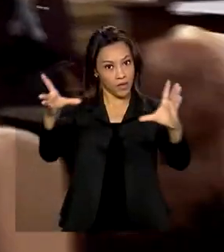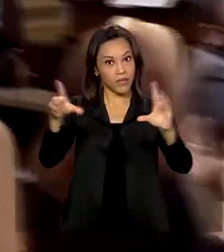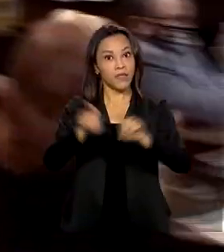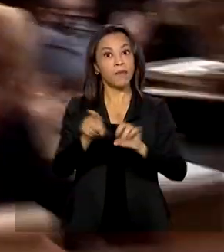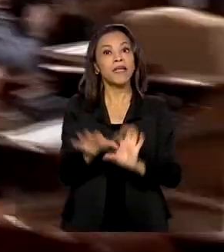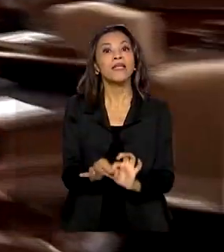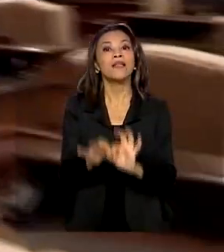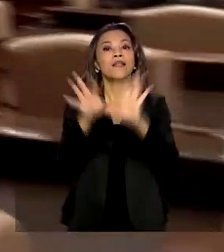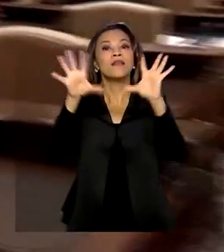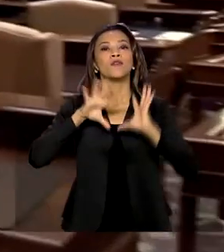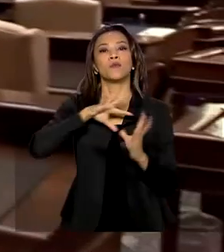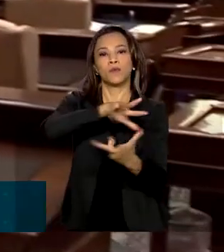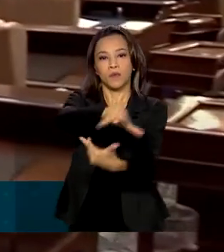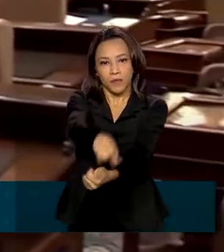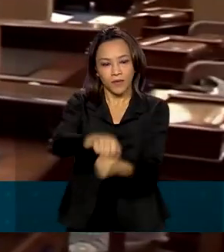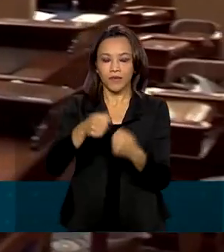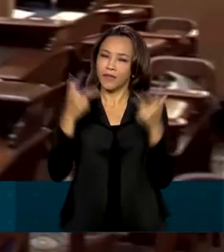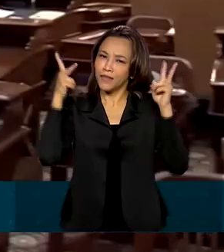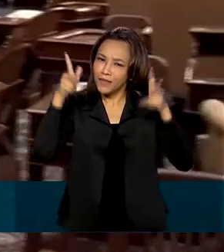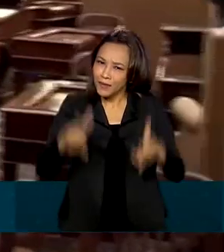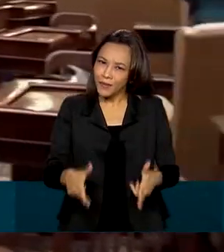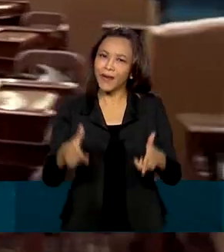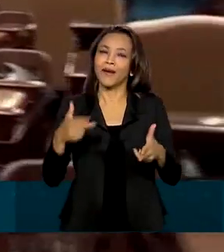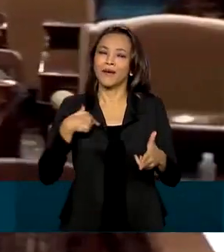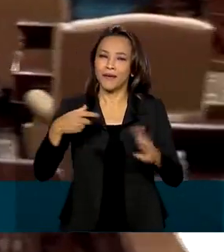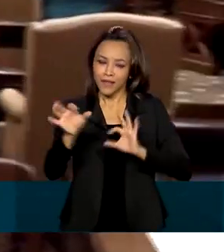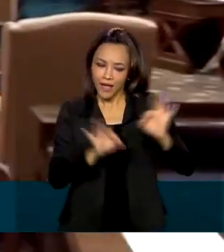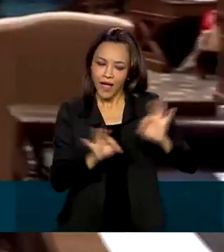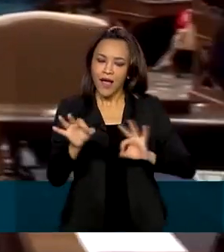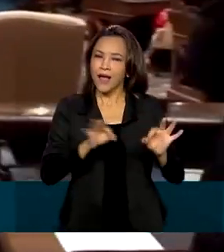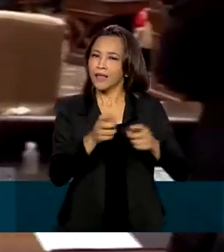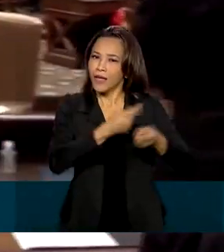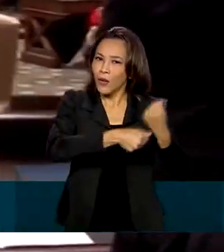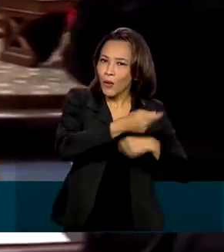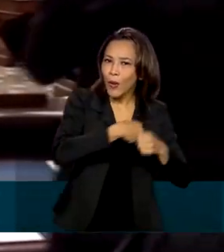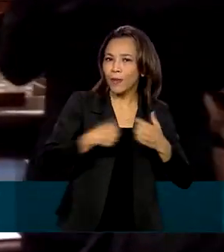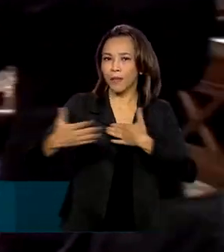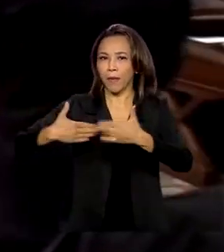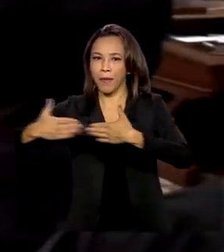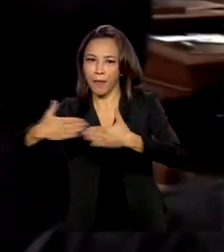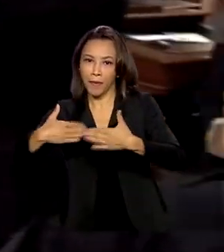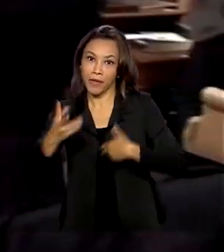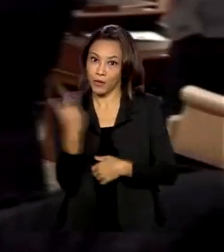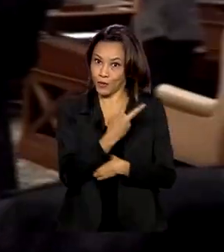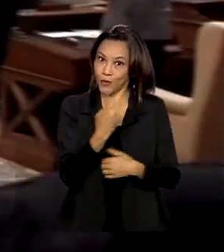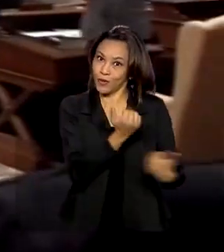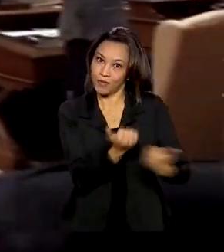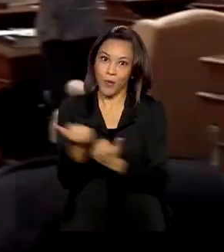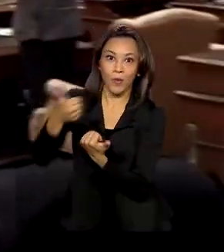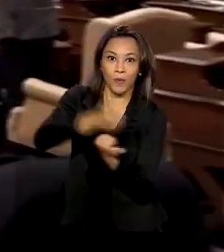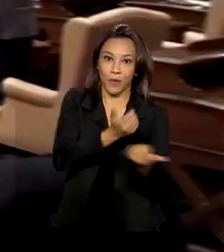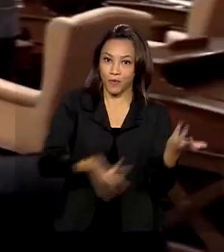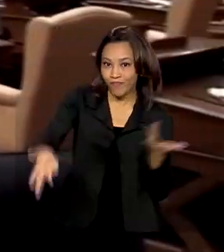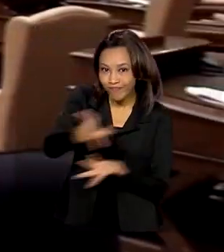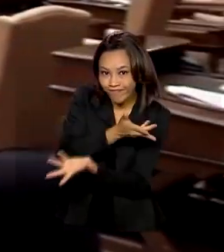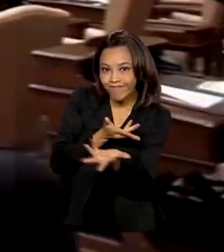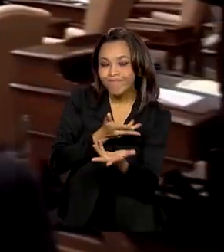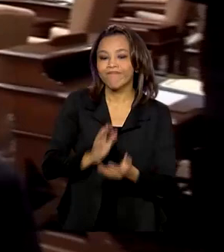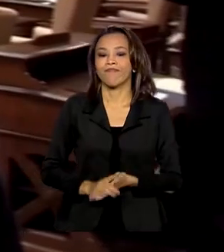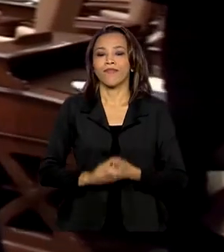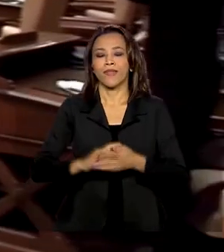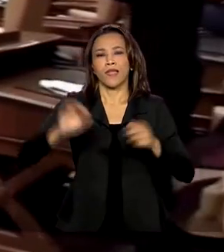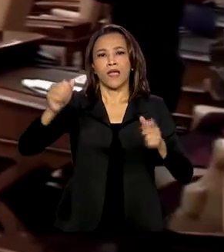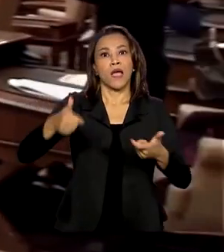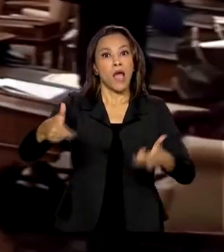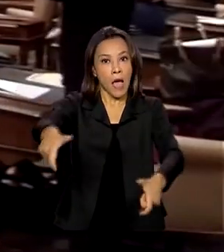liberdade em todo o mundo, assim como na integração econômica e comercial que beneficia os dois países. A posse de Biden